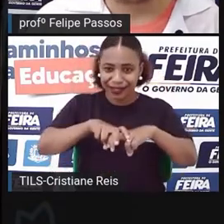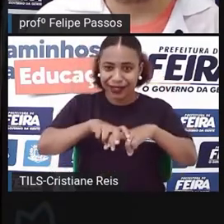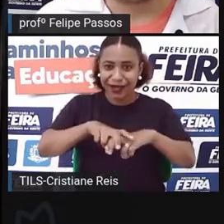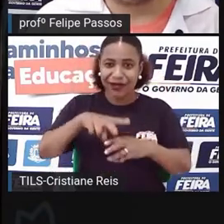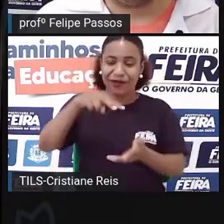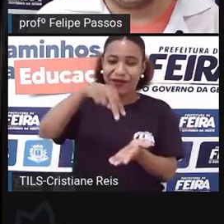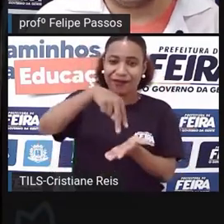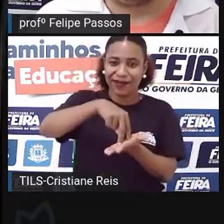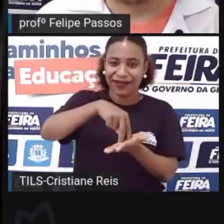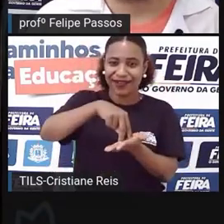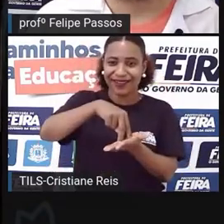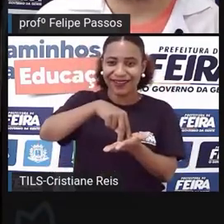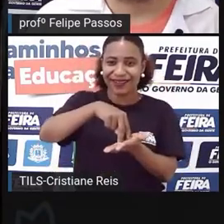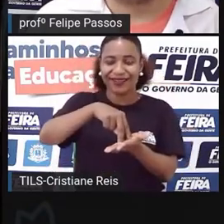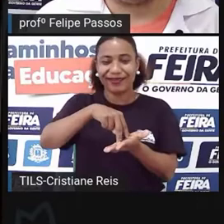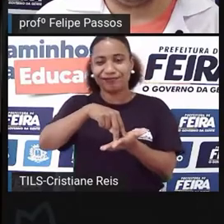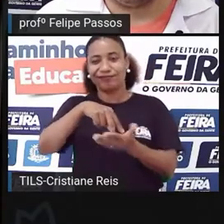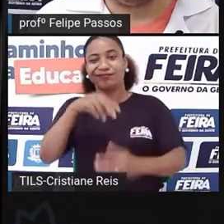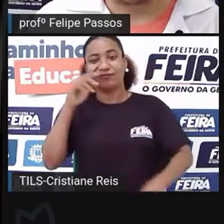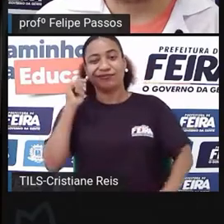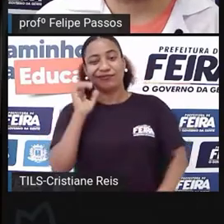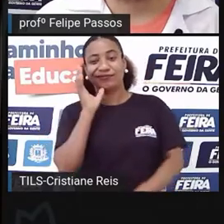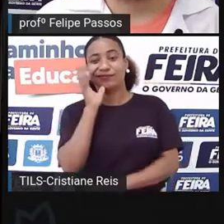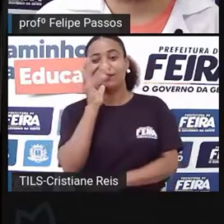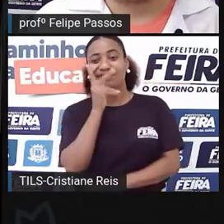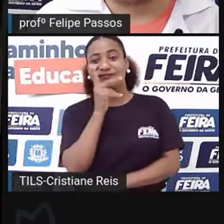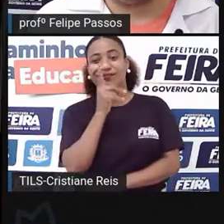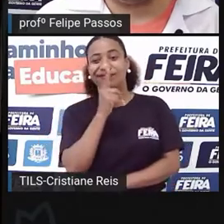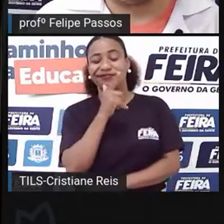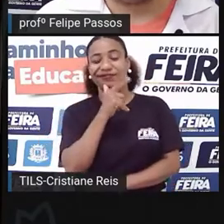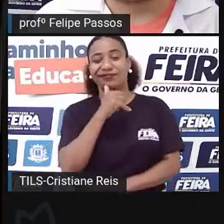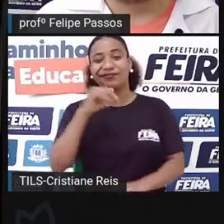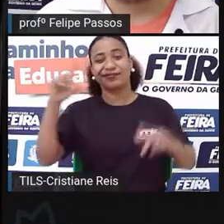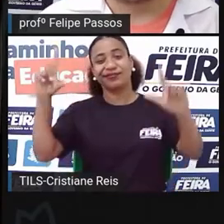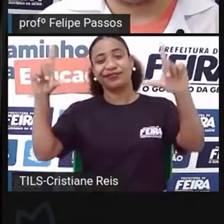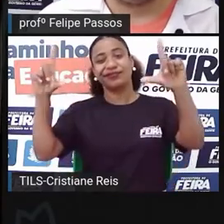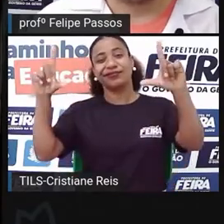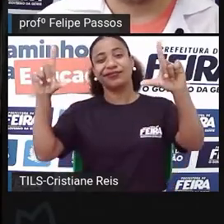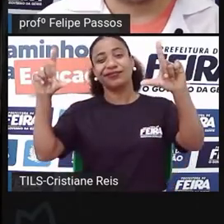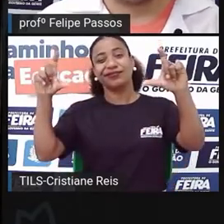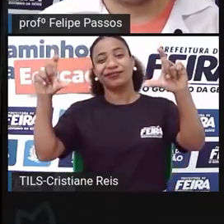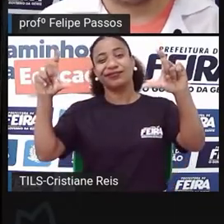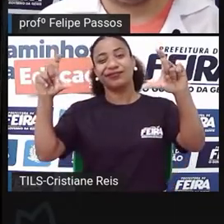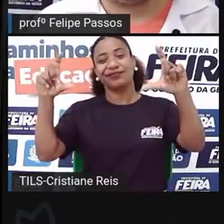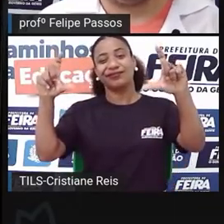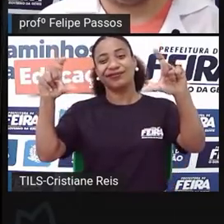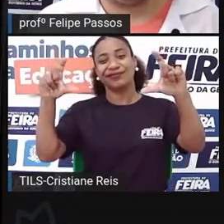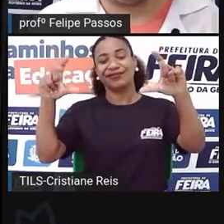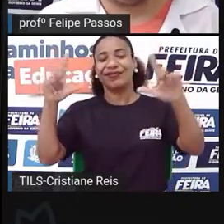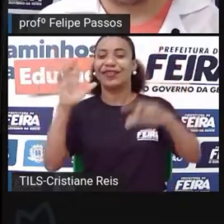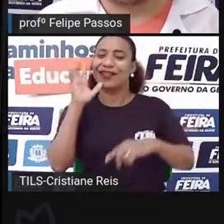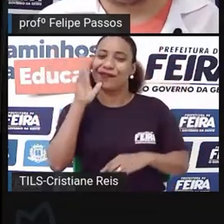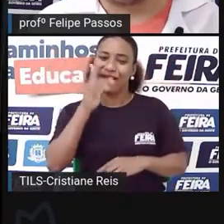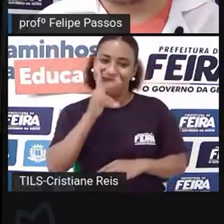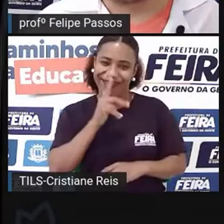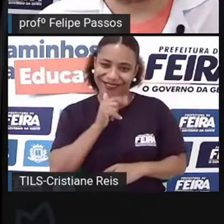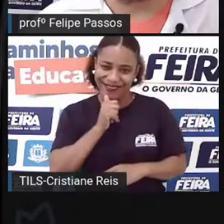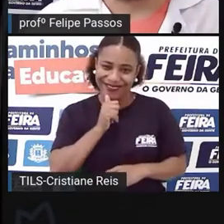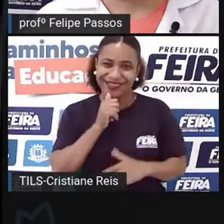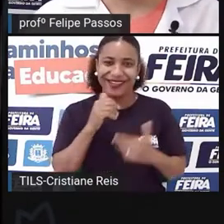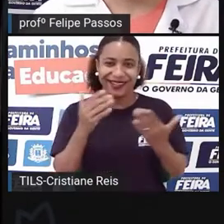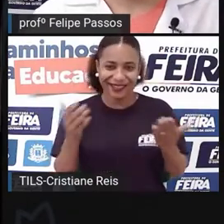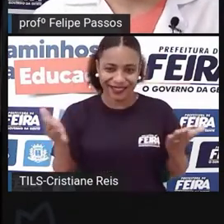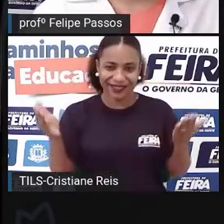alguma coisa. Porque era muito tempo enquanto estava sendo fotografado. Não é isso? Então, ela surge assim